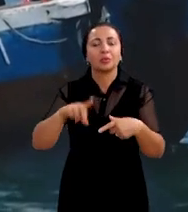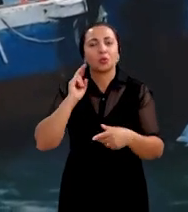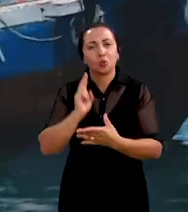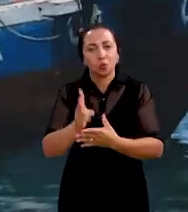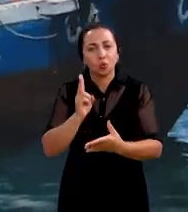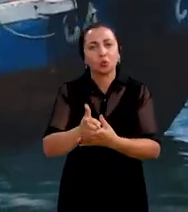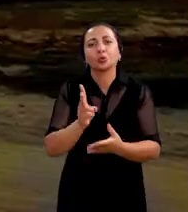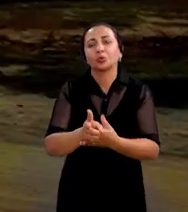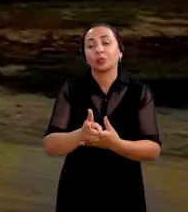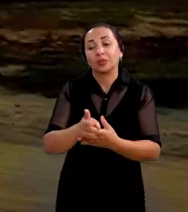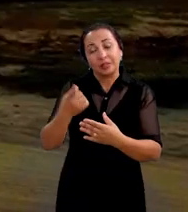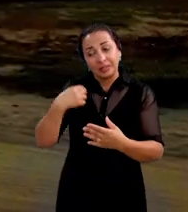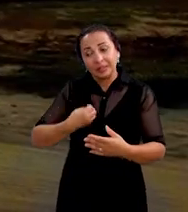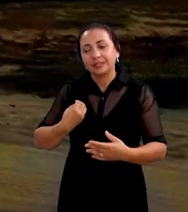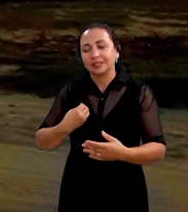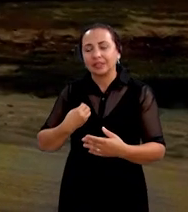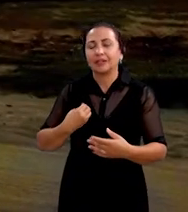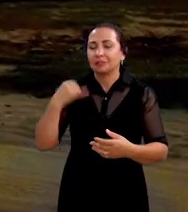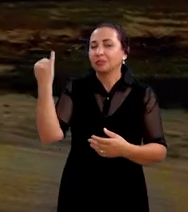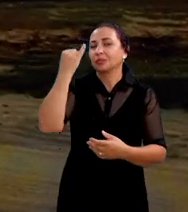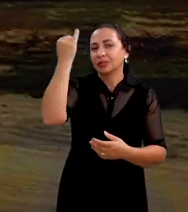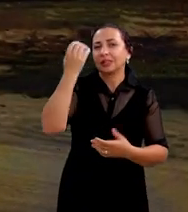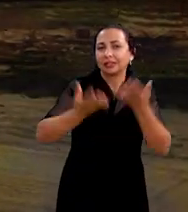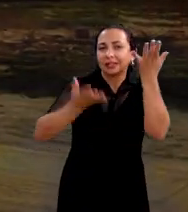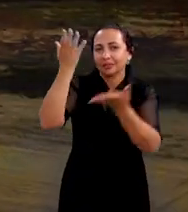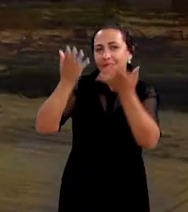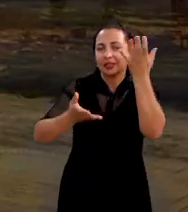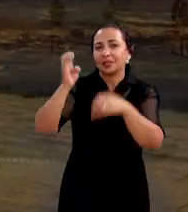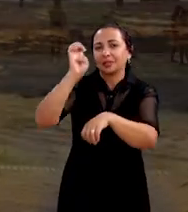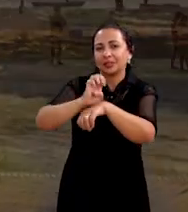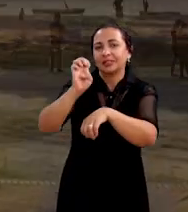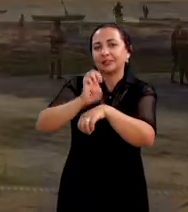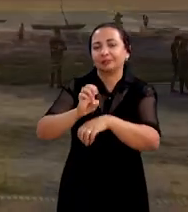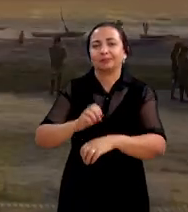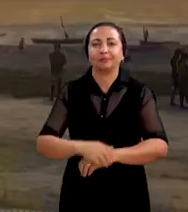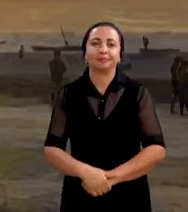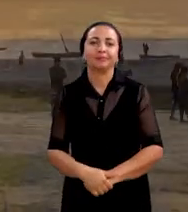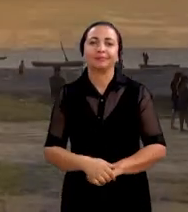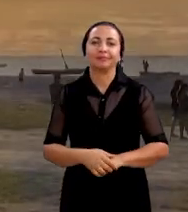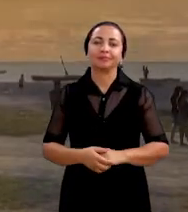possa ser mantida de que ele faz parte das atividades econômicas do nosso Estado